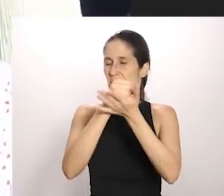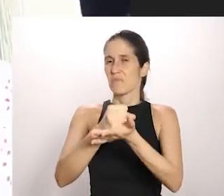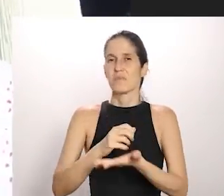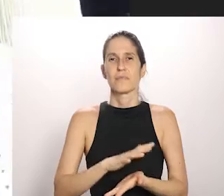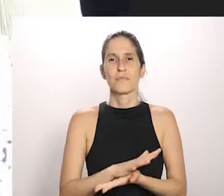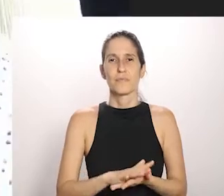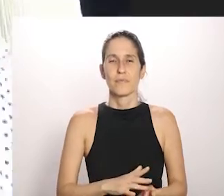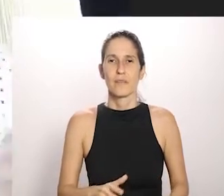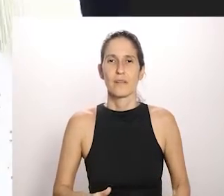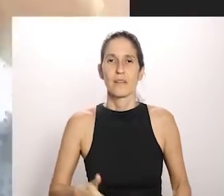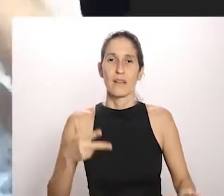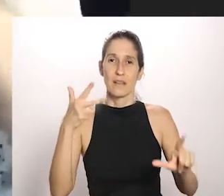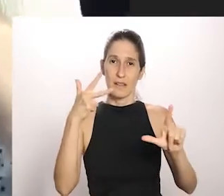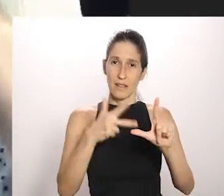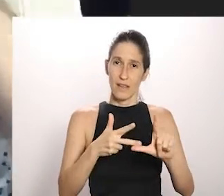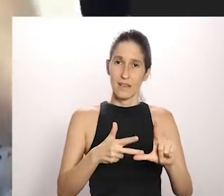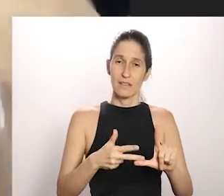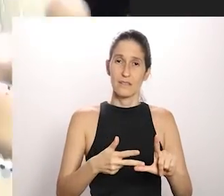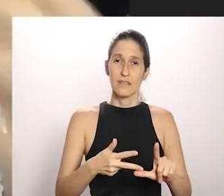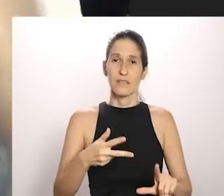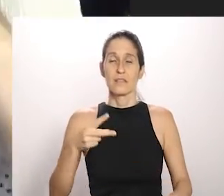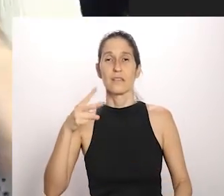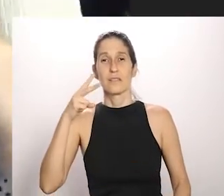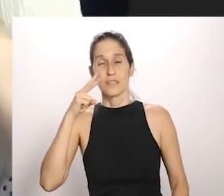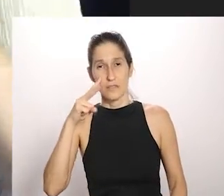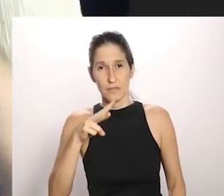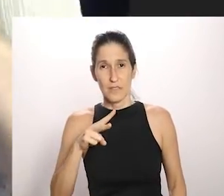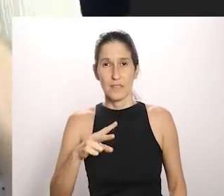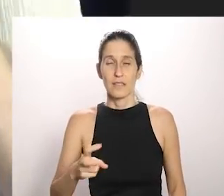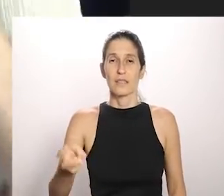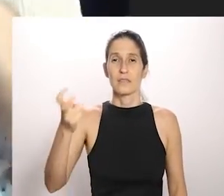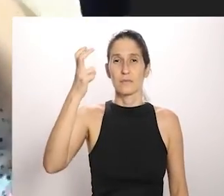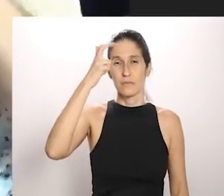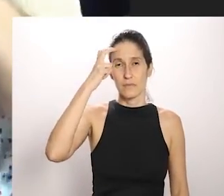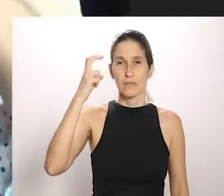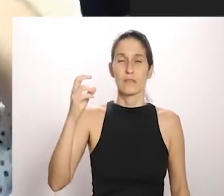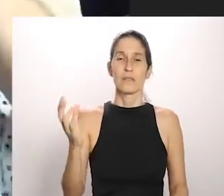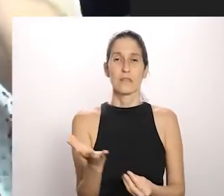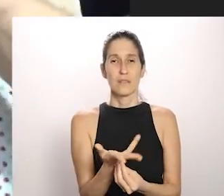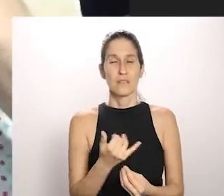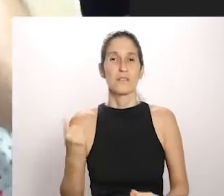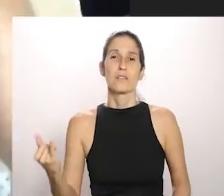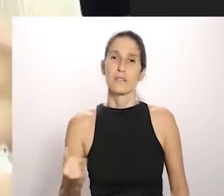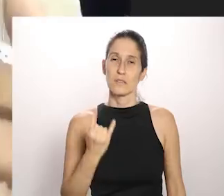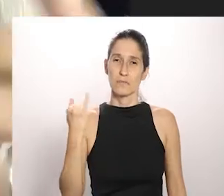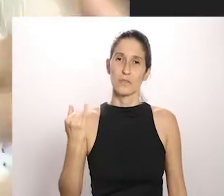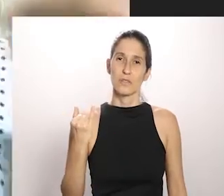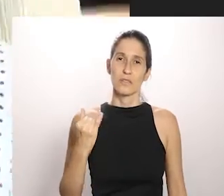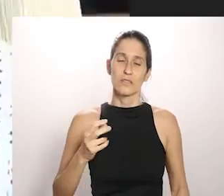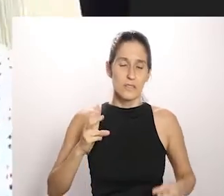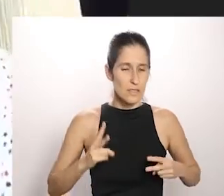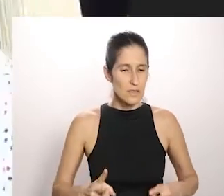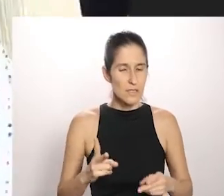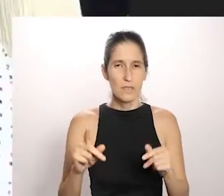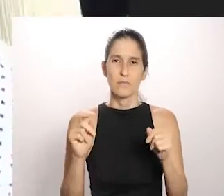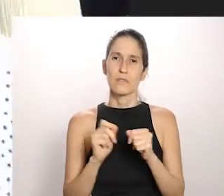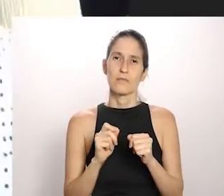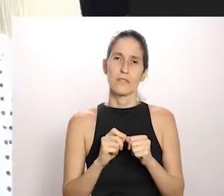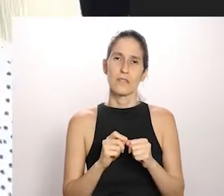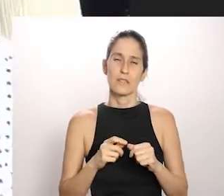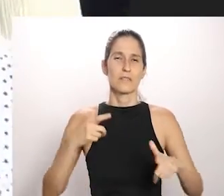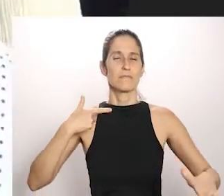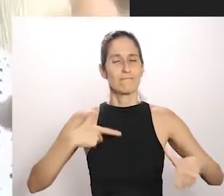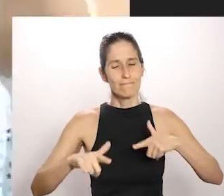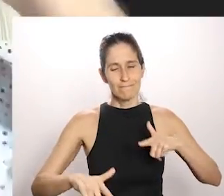nada. Essa coisa da live, da internet, a gente vê que o papel da arte, da cultura, de vários segmentos culturais é uma coisa que a gente já vem fazendo há muito tempo,